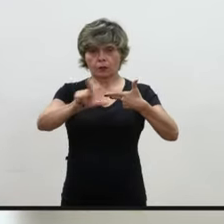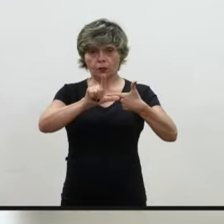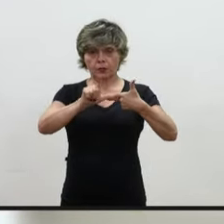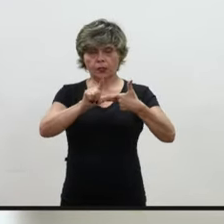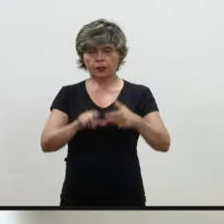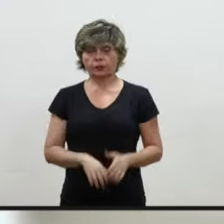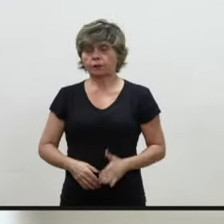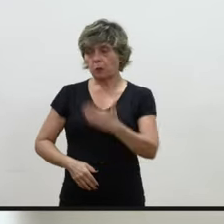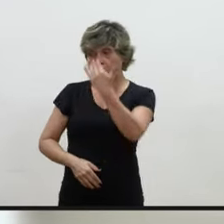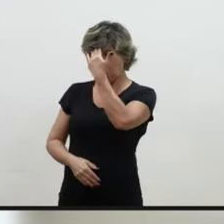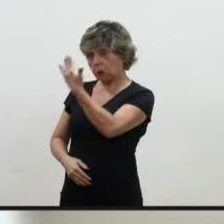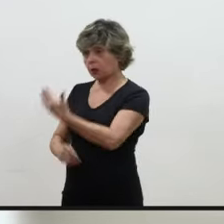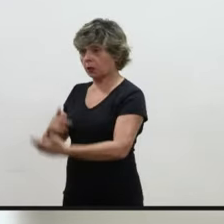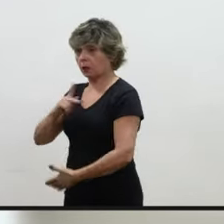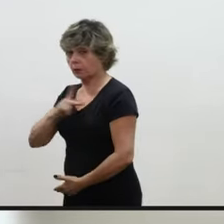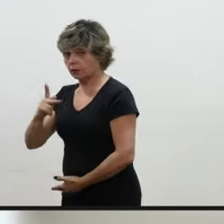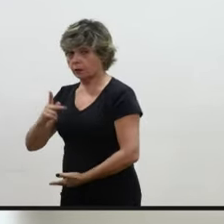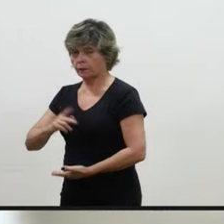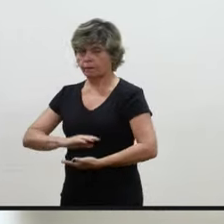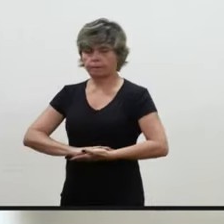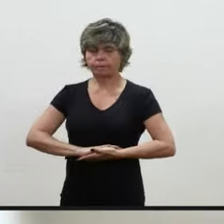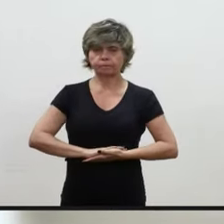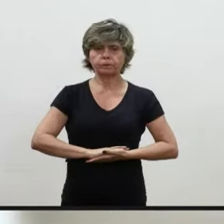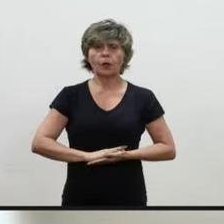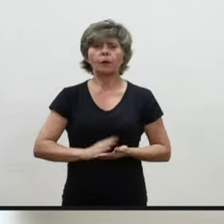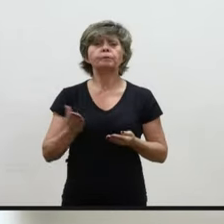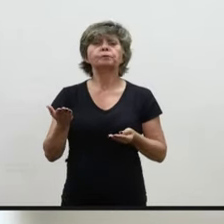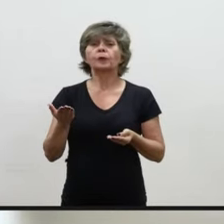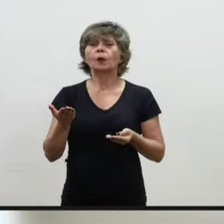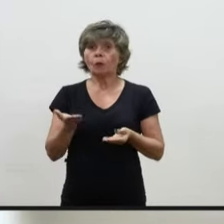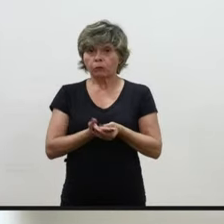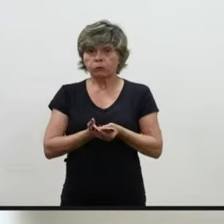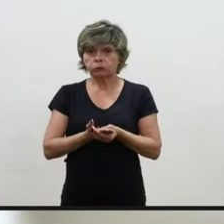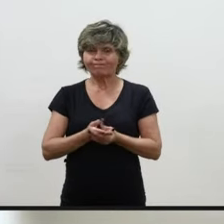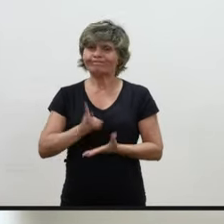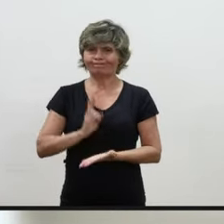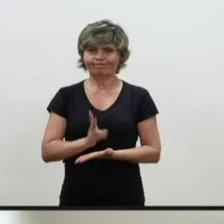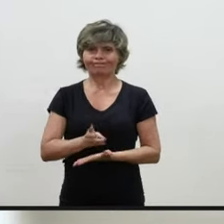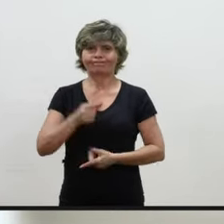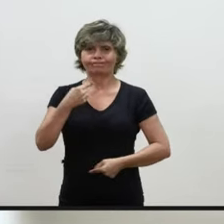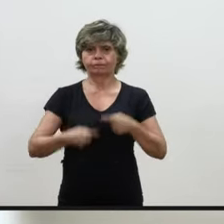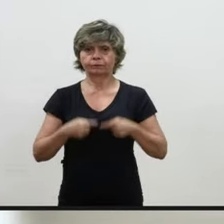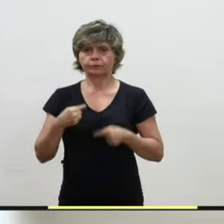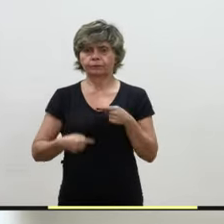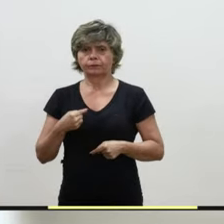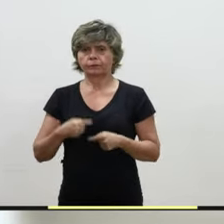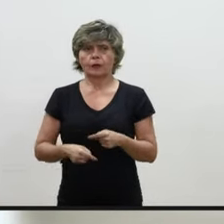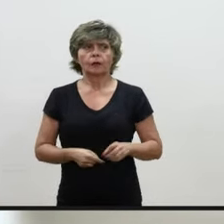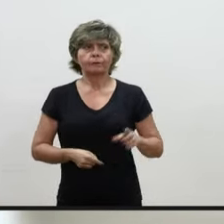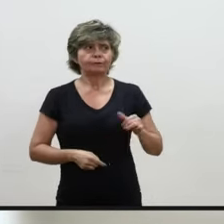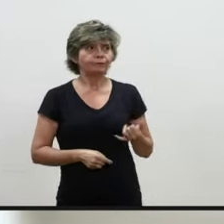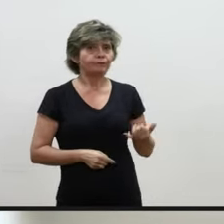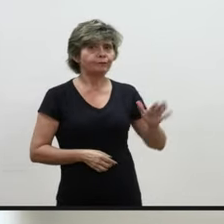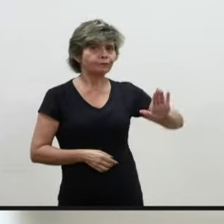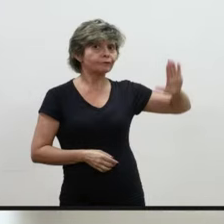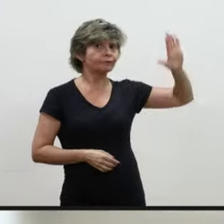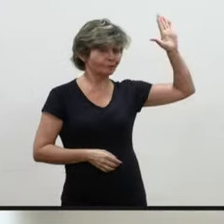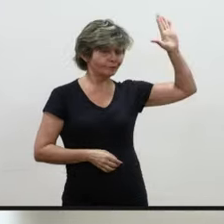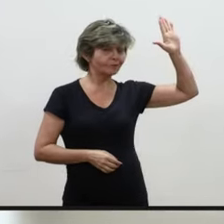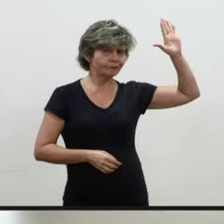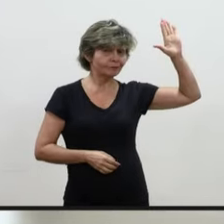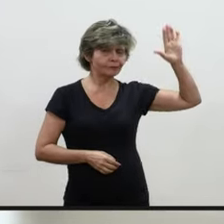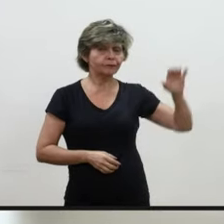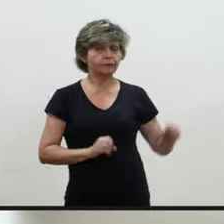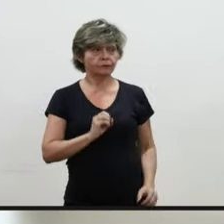Perfeito. O processo continua em discussão. pela ordem. Falava a excelência.